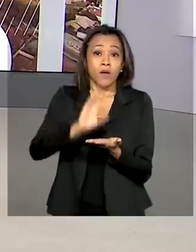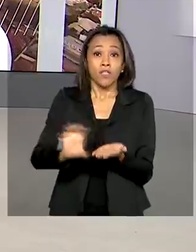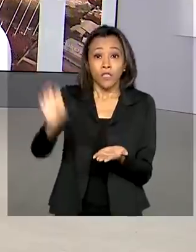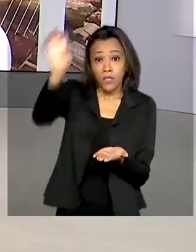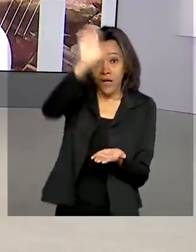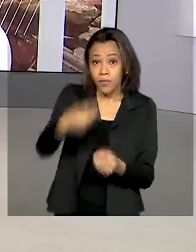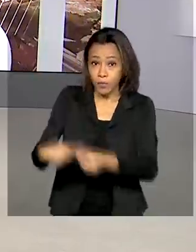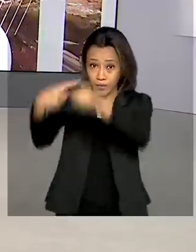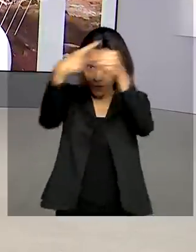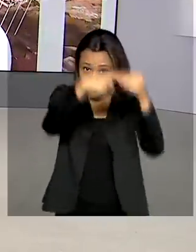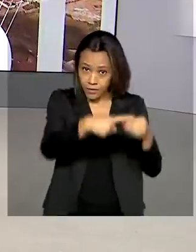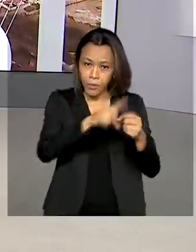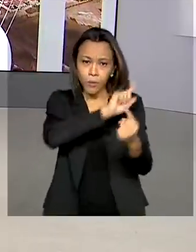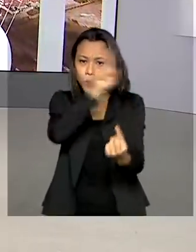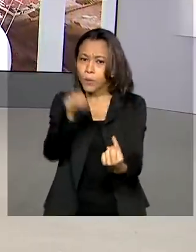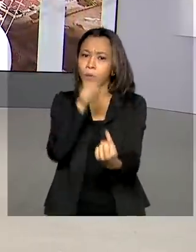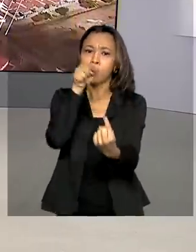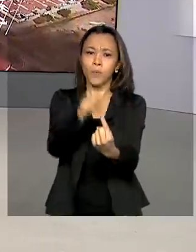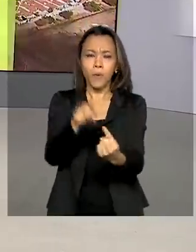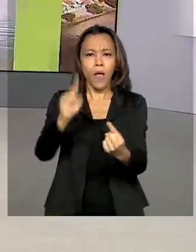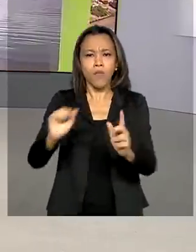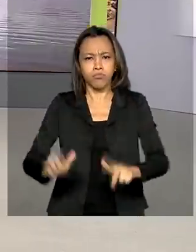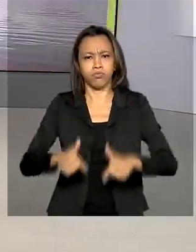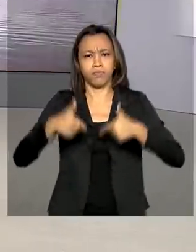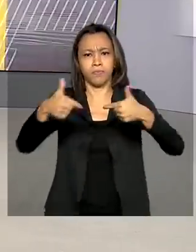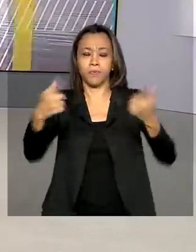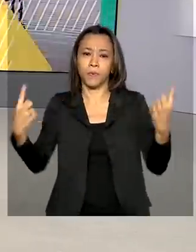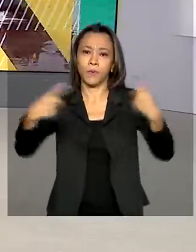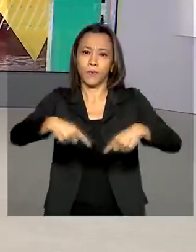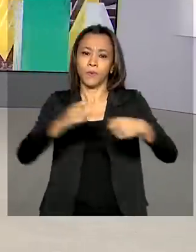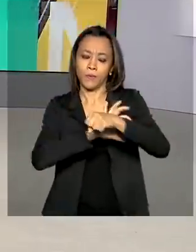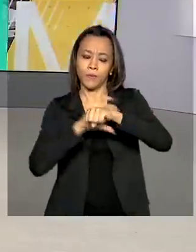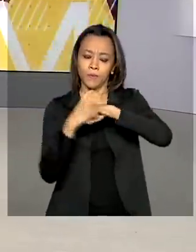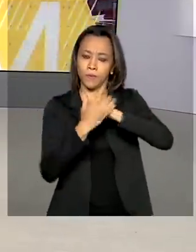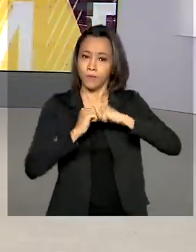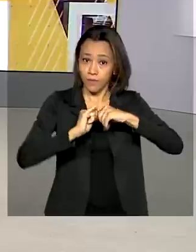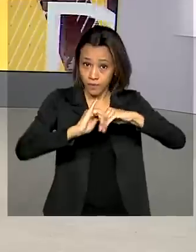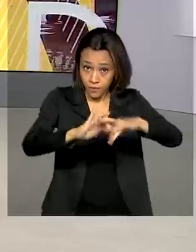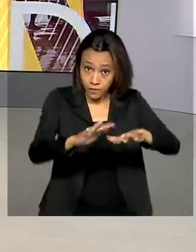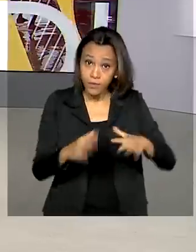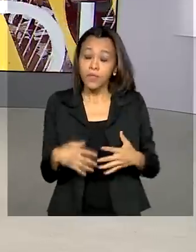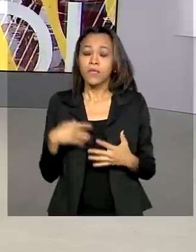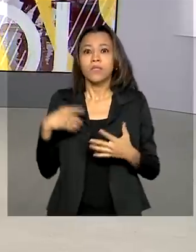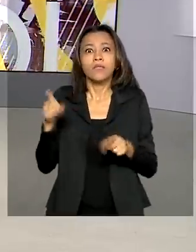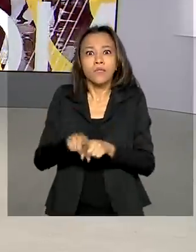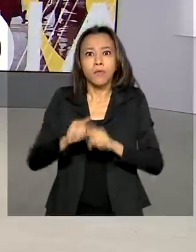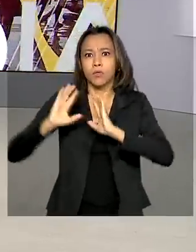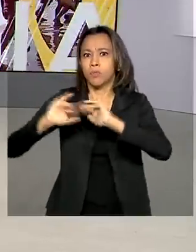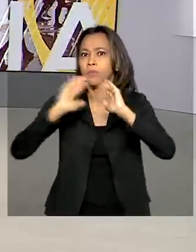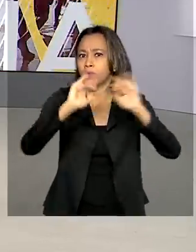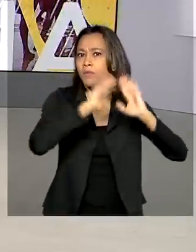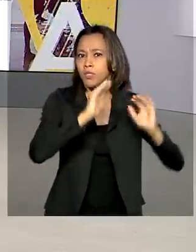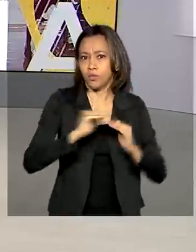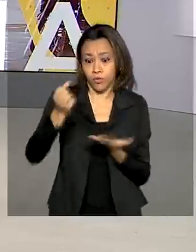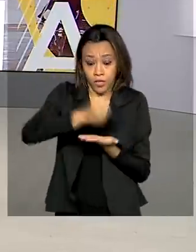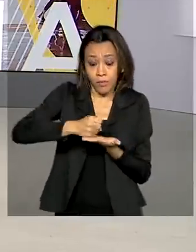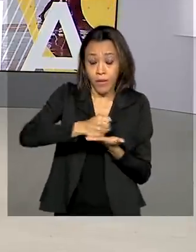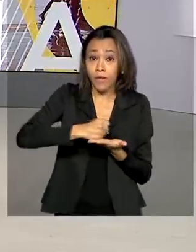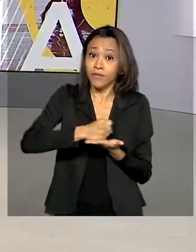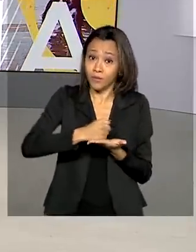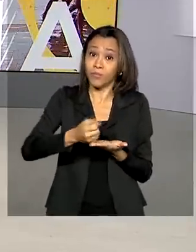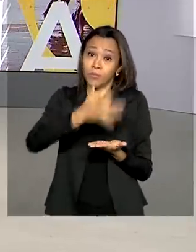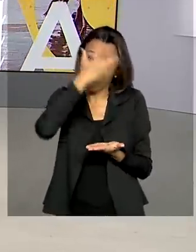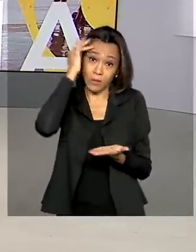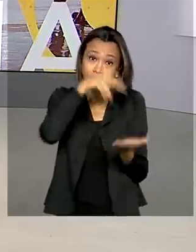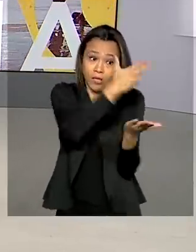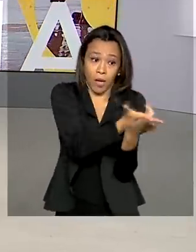exclusivamente para ações de combate à Covid-19. E a demanda por medicamentos relacionados à intubação de pacientes